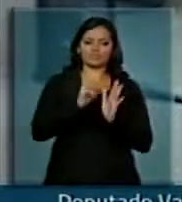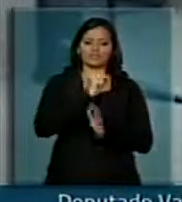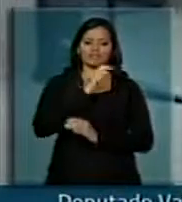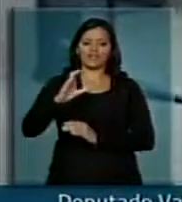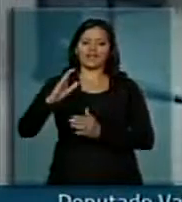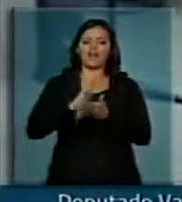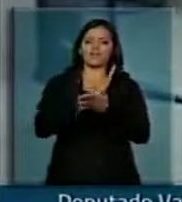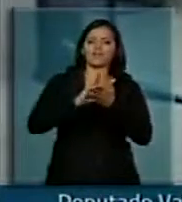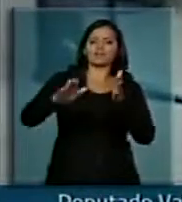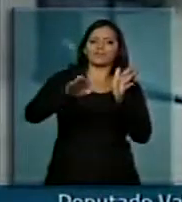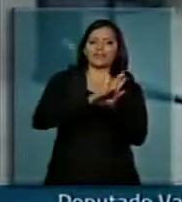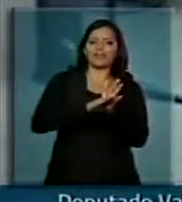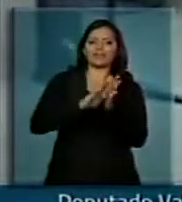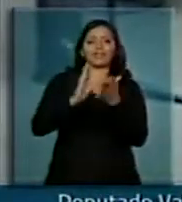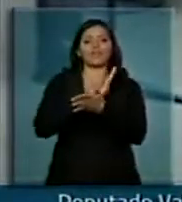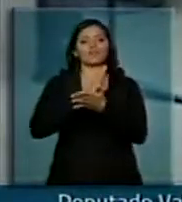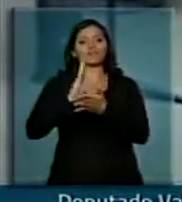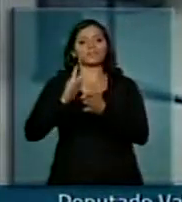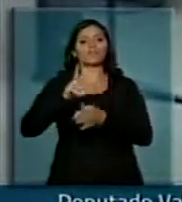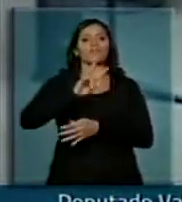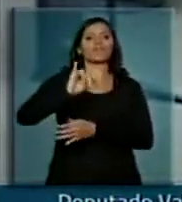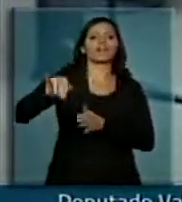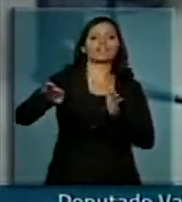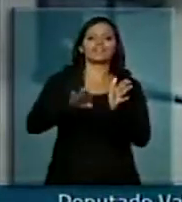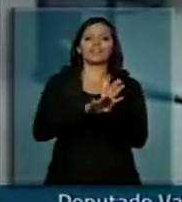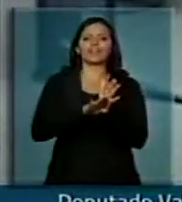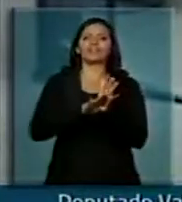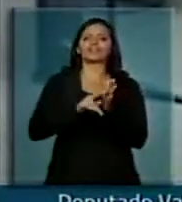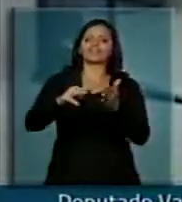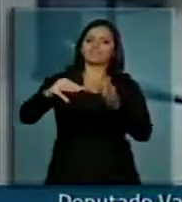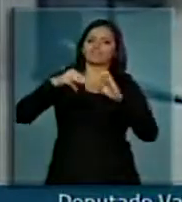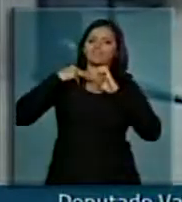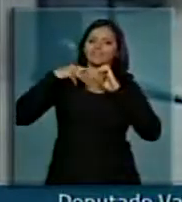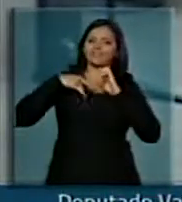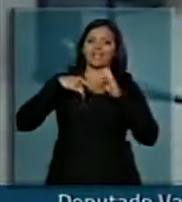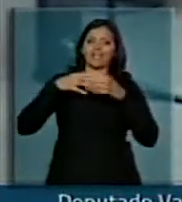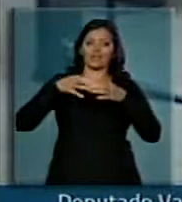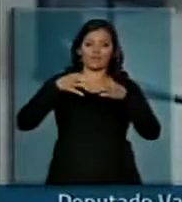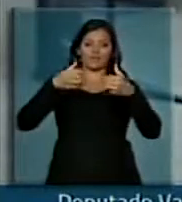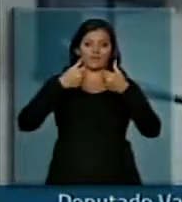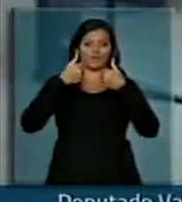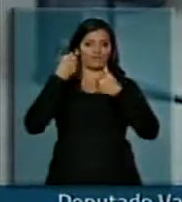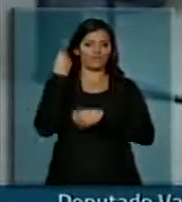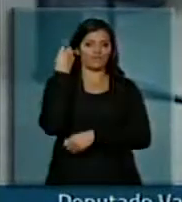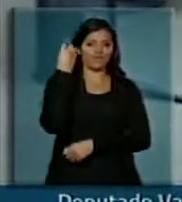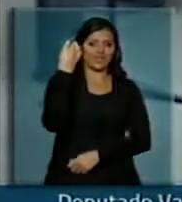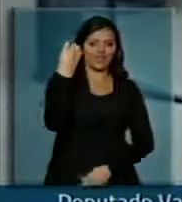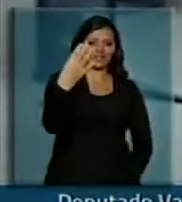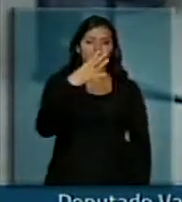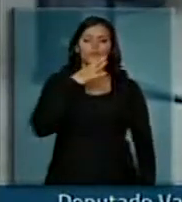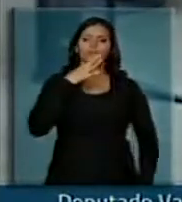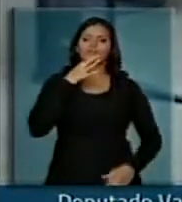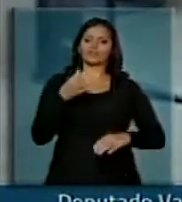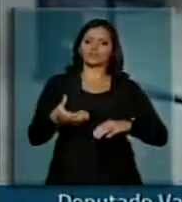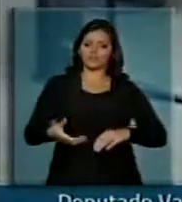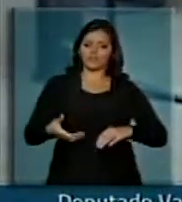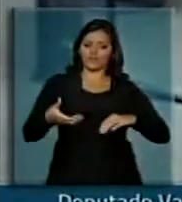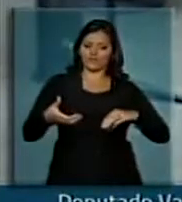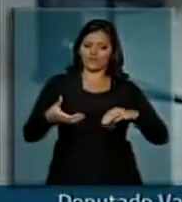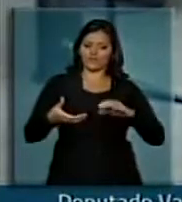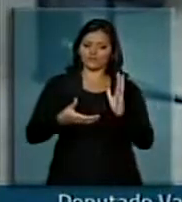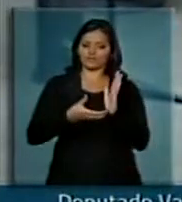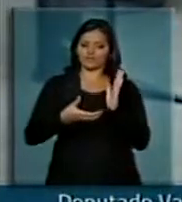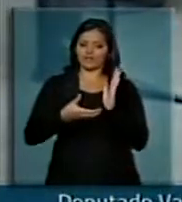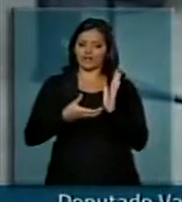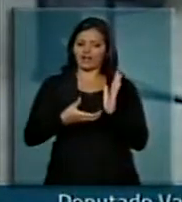chegando, outros já chegaram, homens, mulheres, cidadãos de bem lá de Santa Catarina, fazem uma excursão conhecendo o Congresso Nacional, Câmara